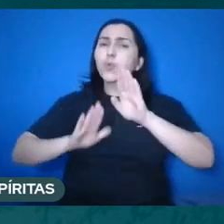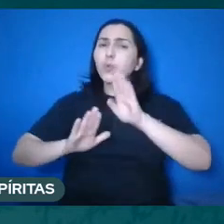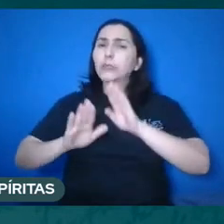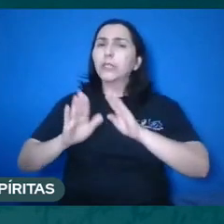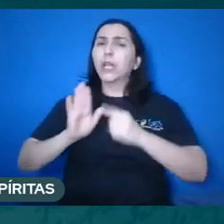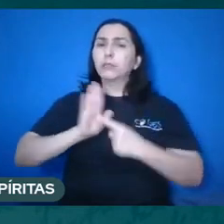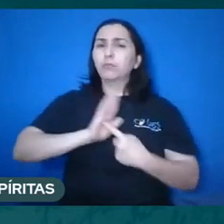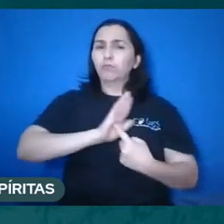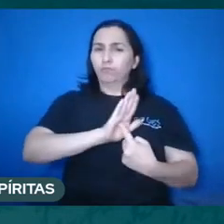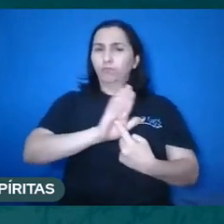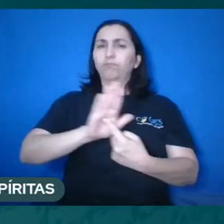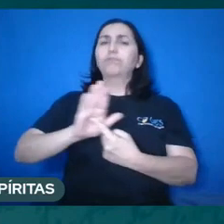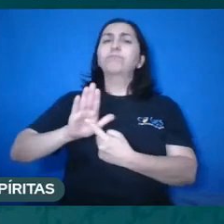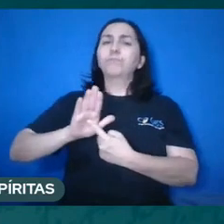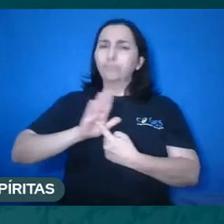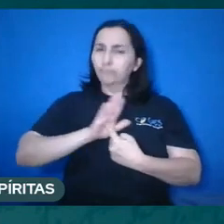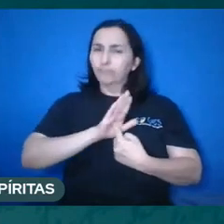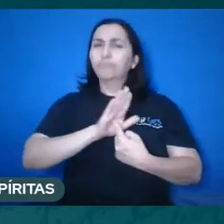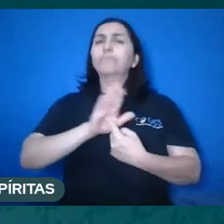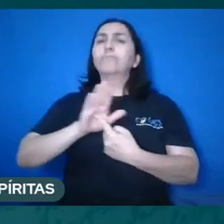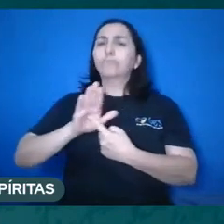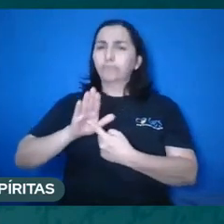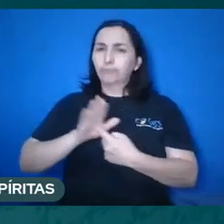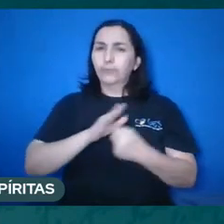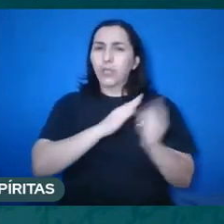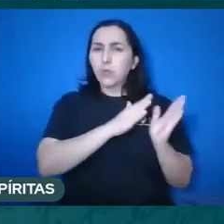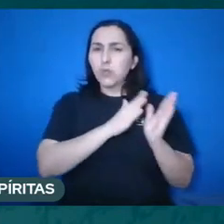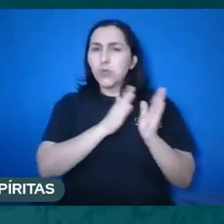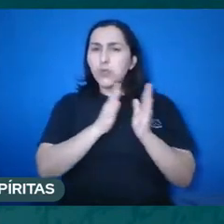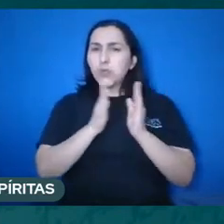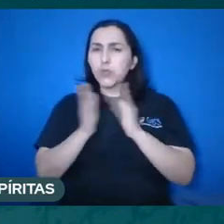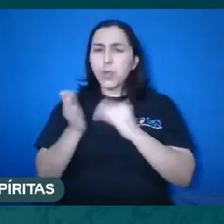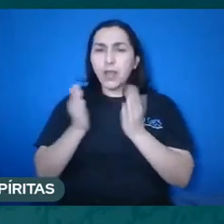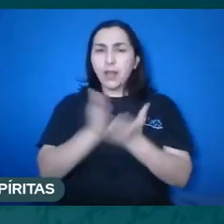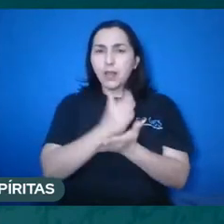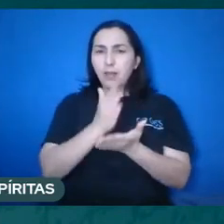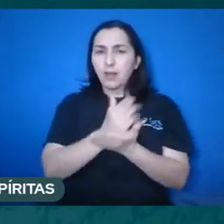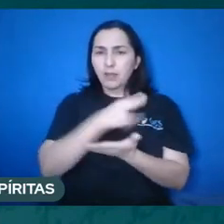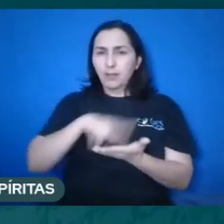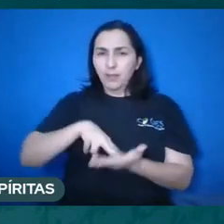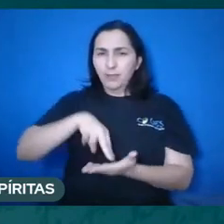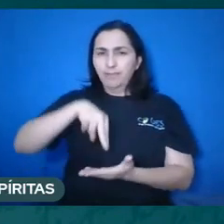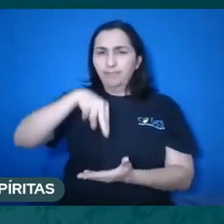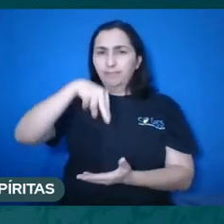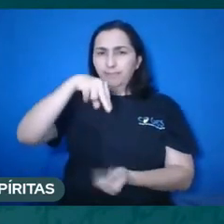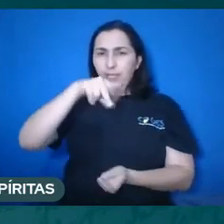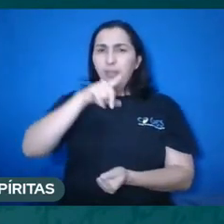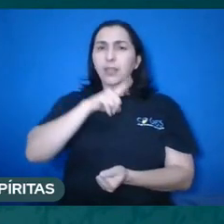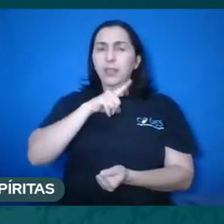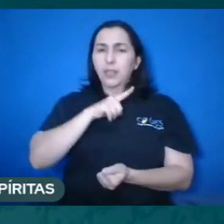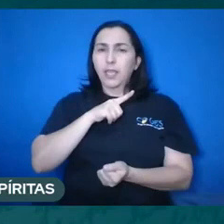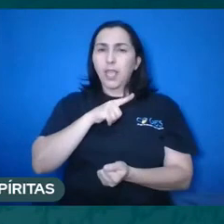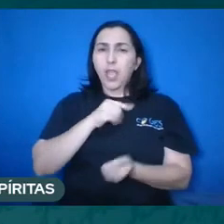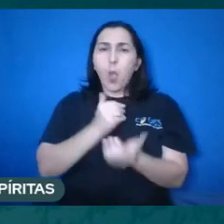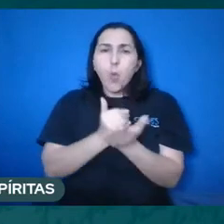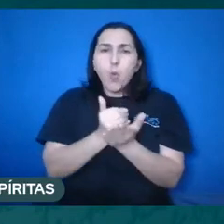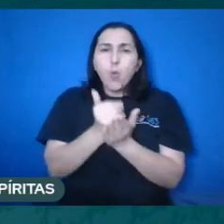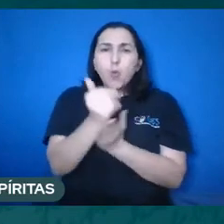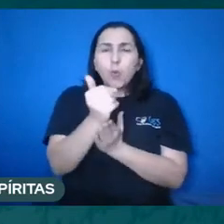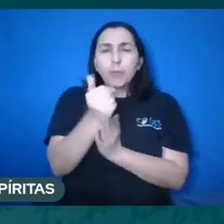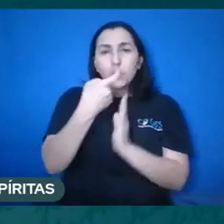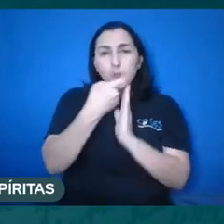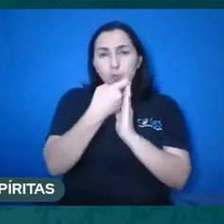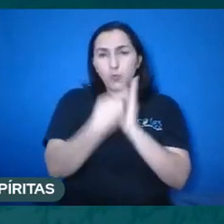ao longo do livro dos Espíritos. Tanto que ele reserva uma introdução, a